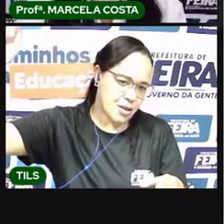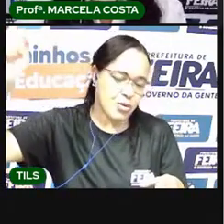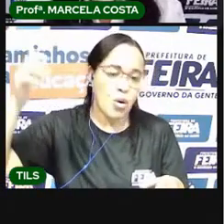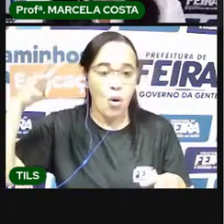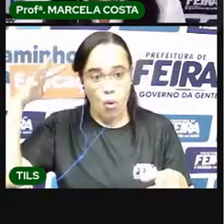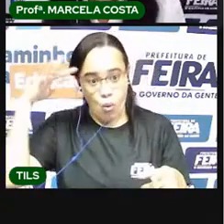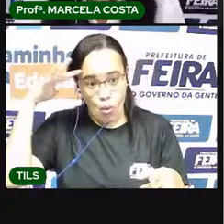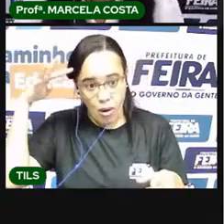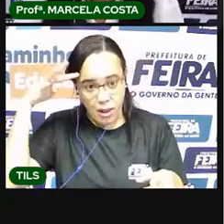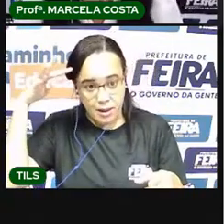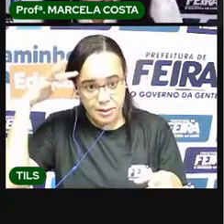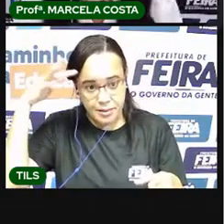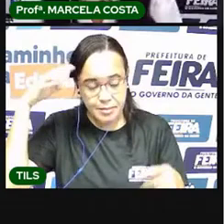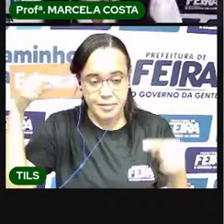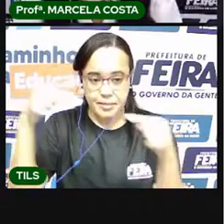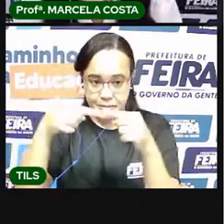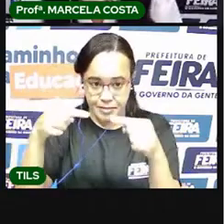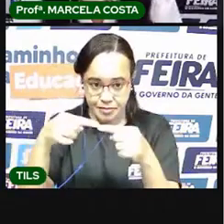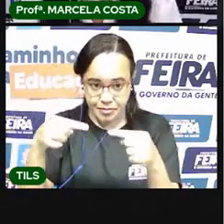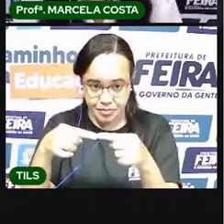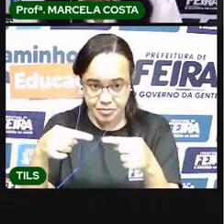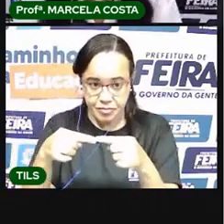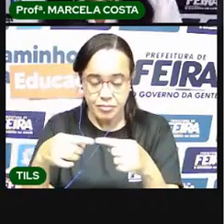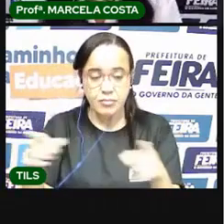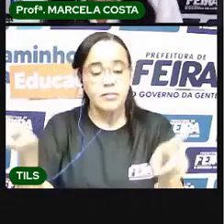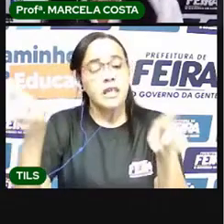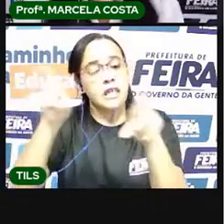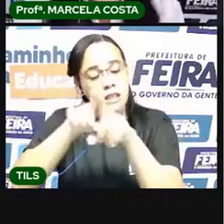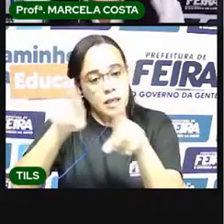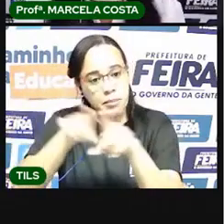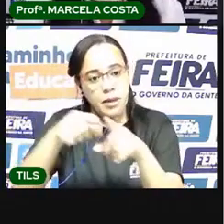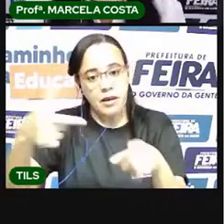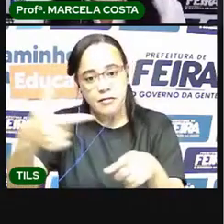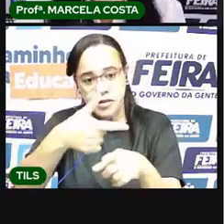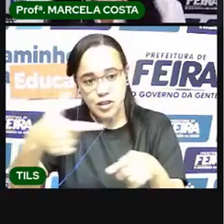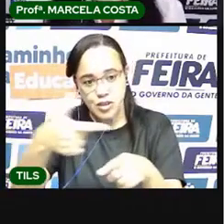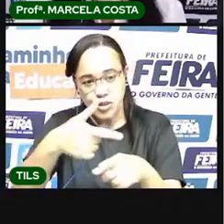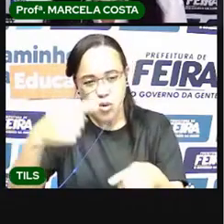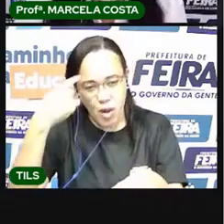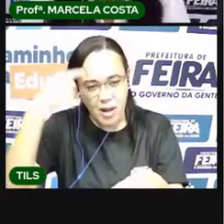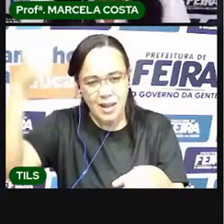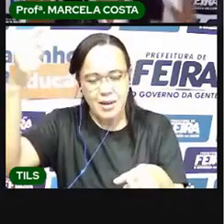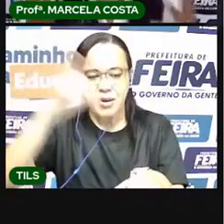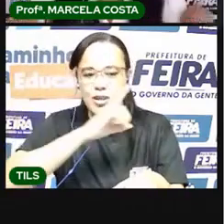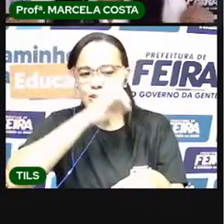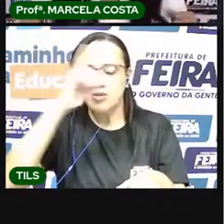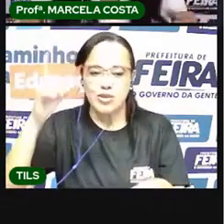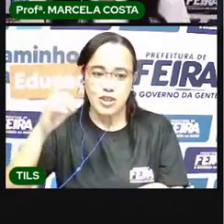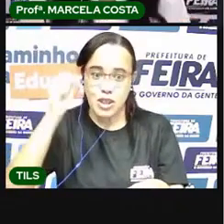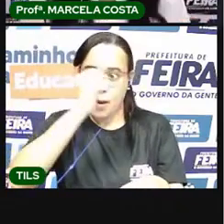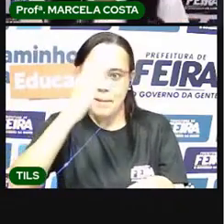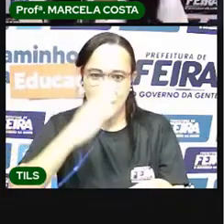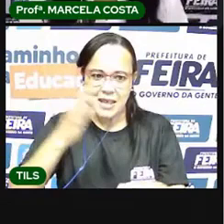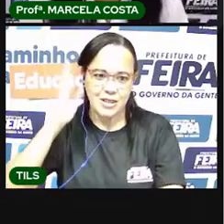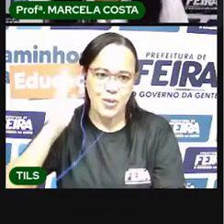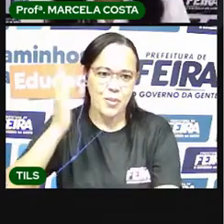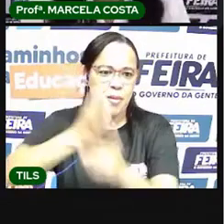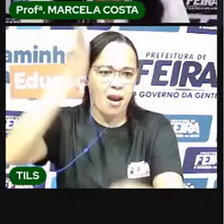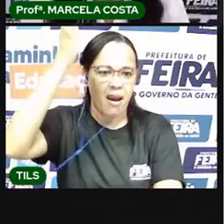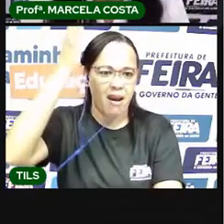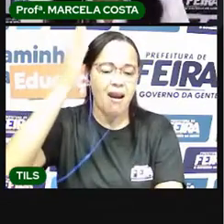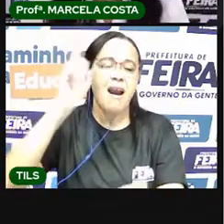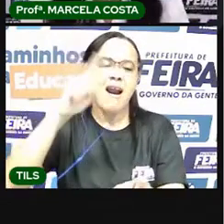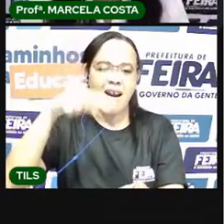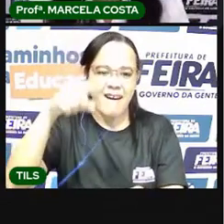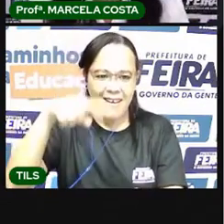-feira E também dia 22 que é o dia do descobrimento do Brasil Olha quantas datas comemorativas a gente